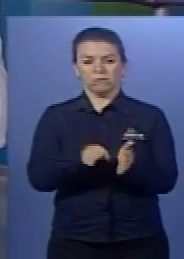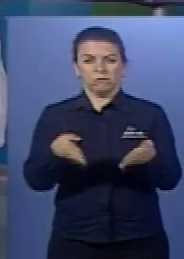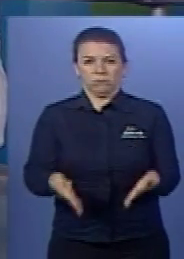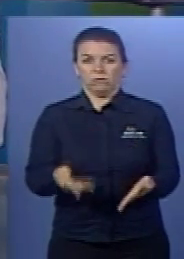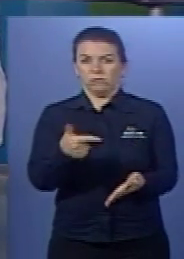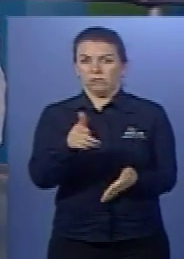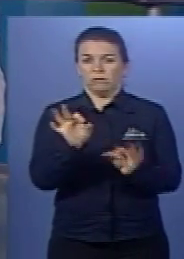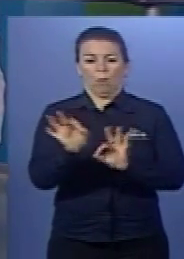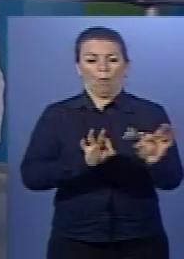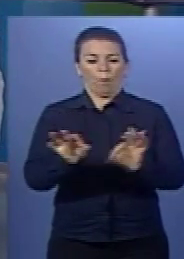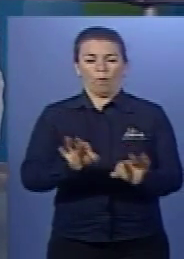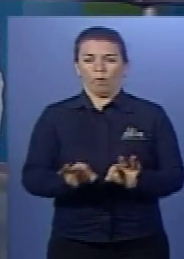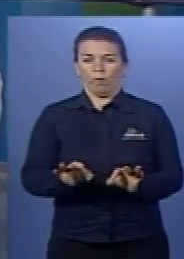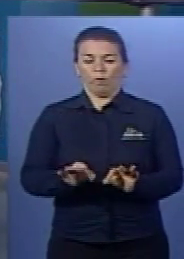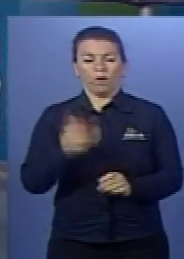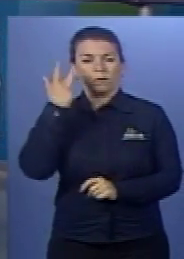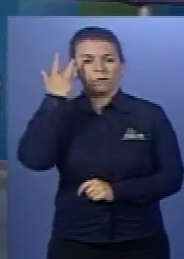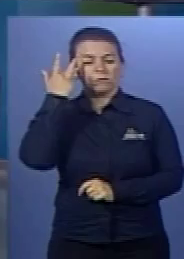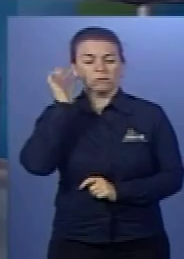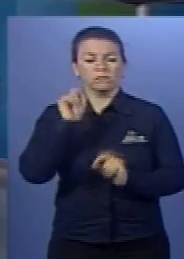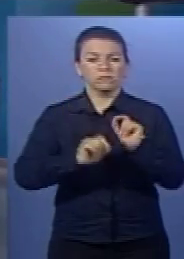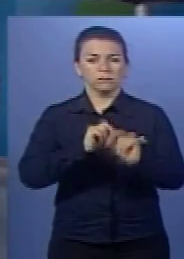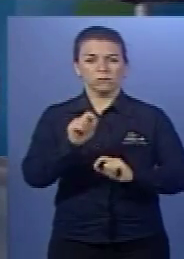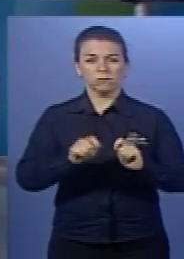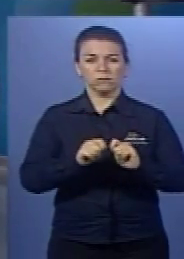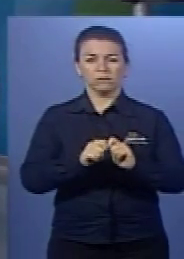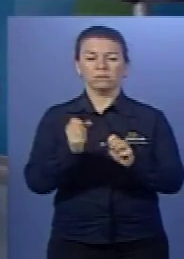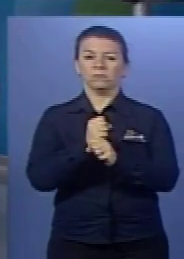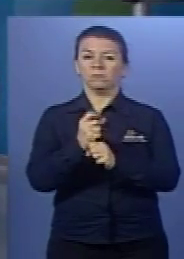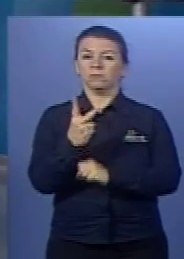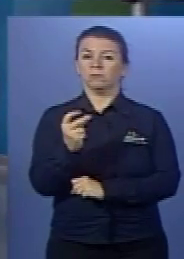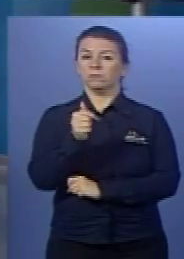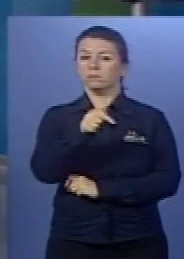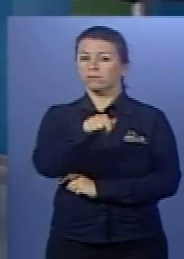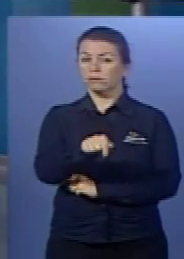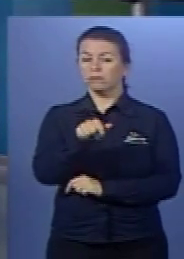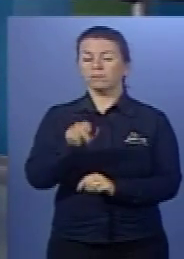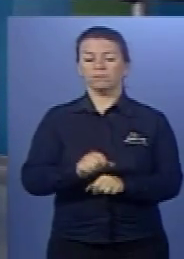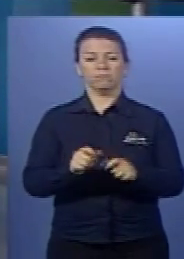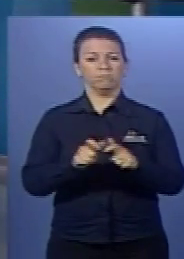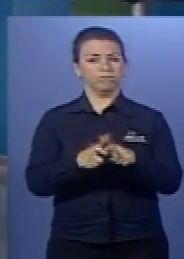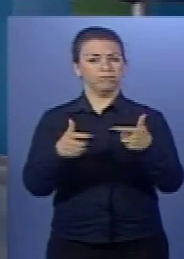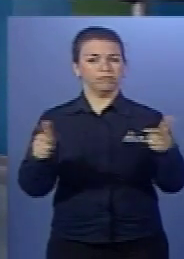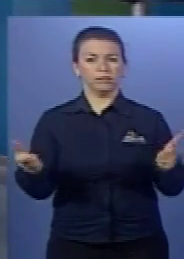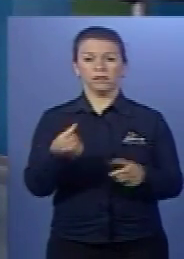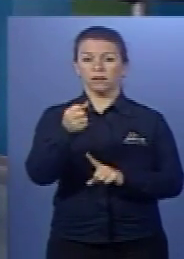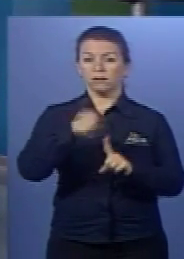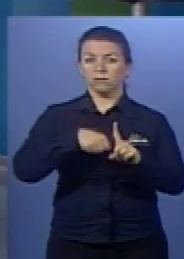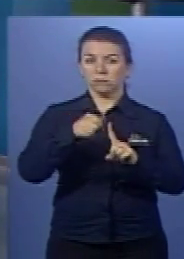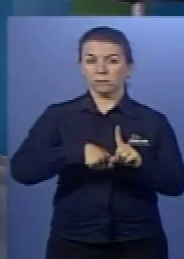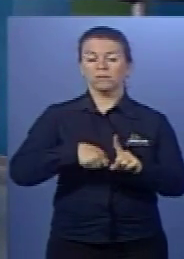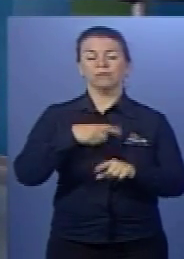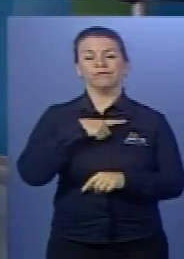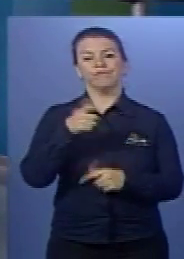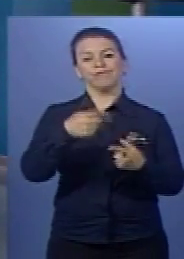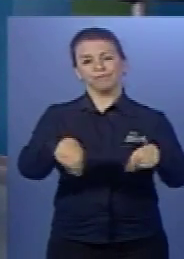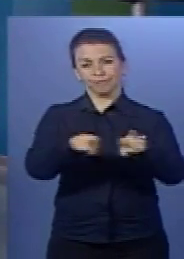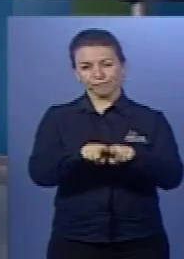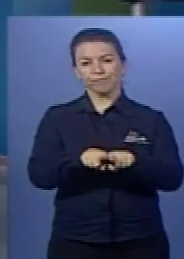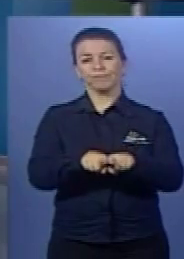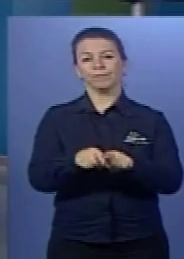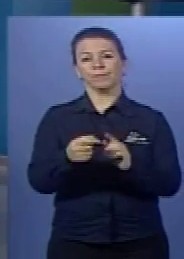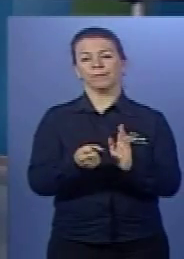houve medidas, quer dizer, compreensíveis, no ano de 2017 pode ser maior. E daqui a pouco, em seis meses, ouviremos mais uma vez